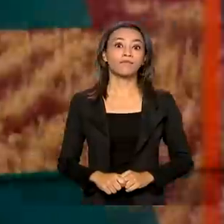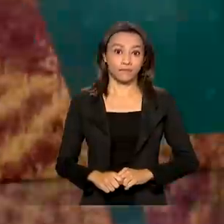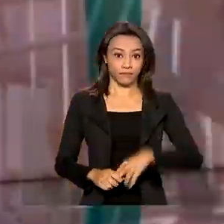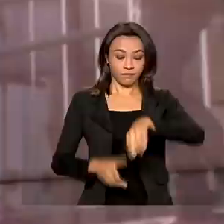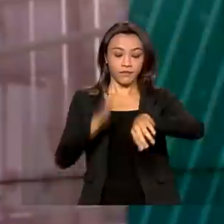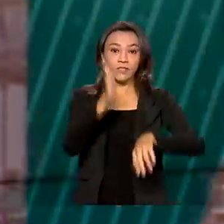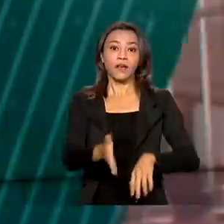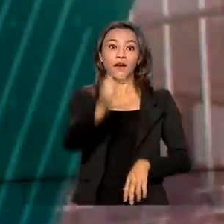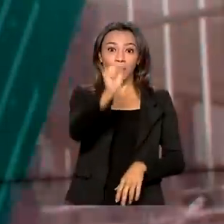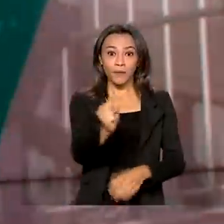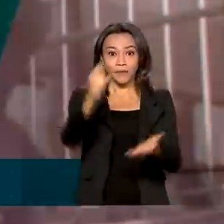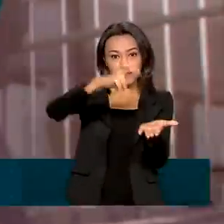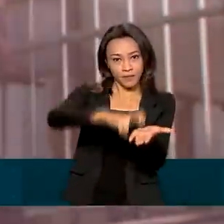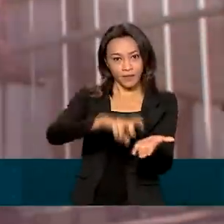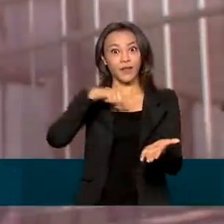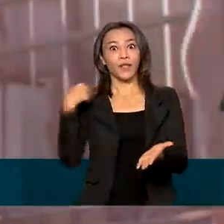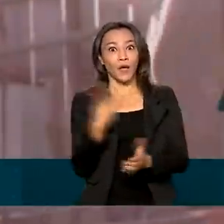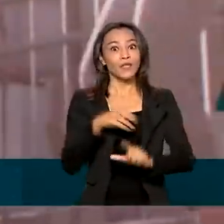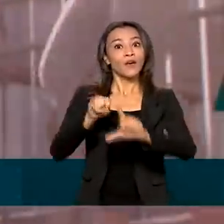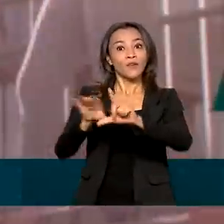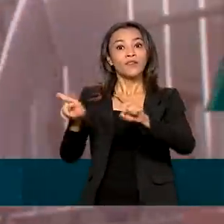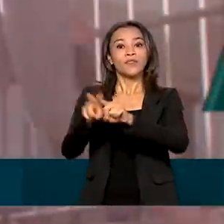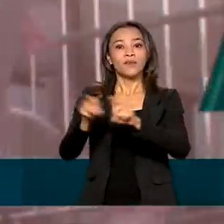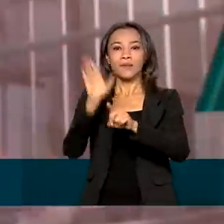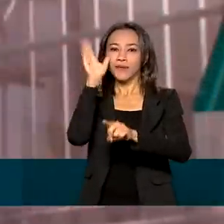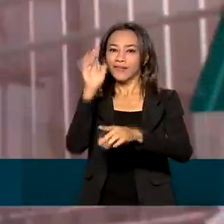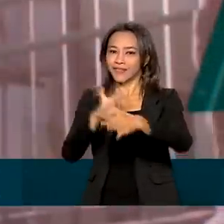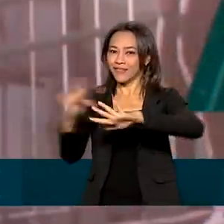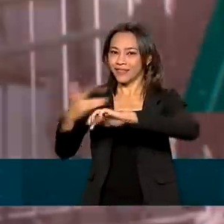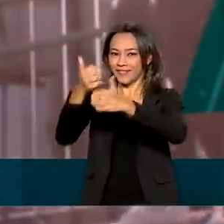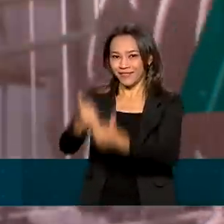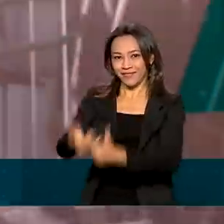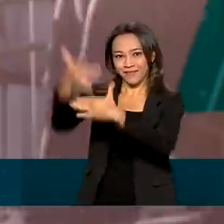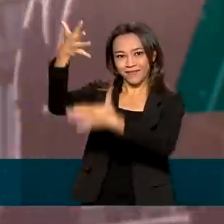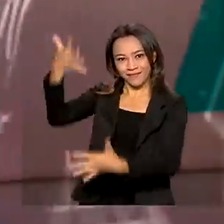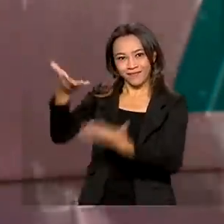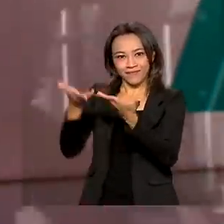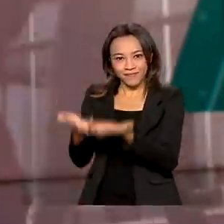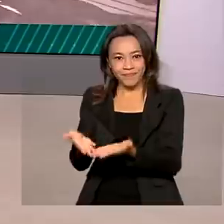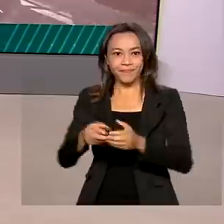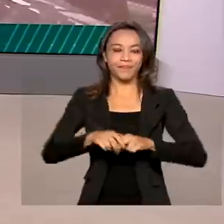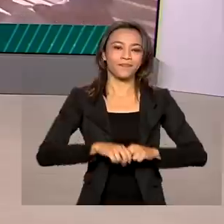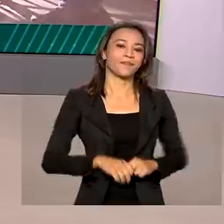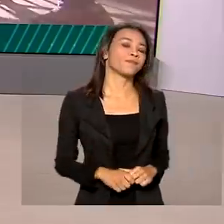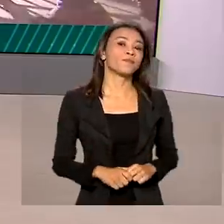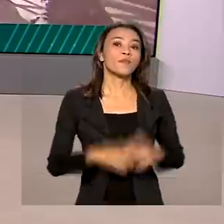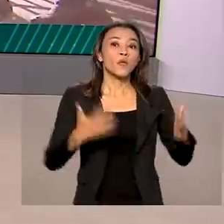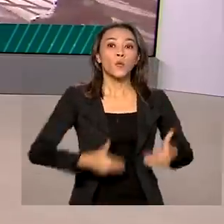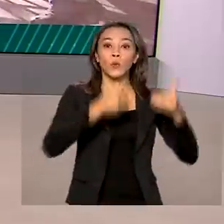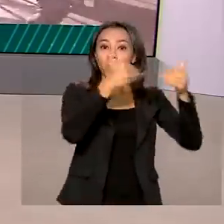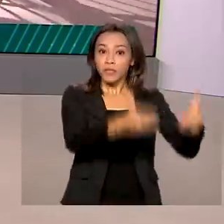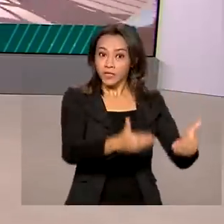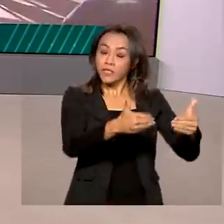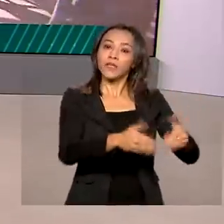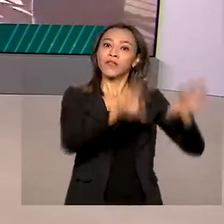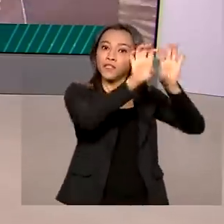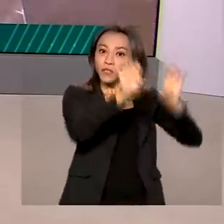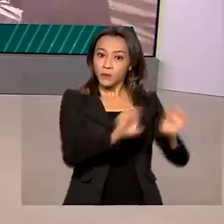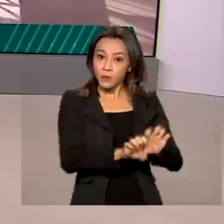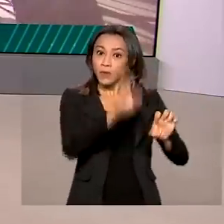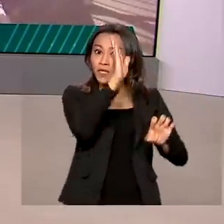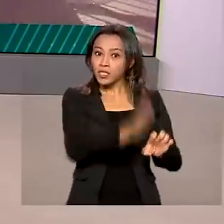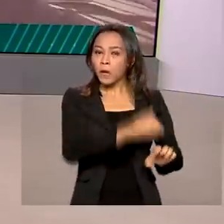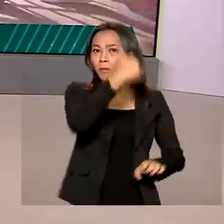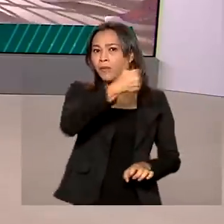Oito horas, nós estamos ao vivo também pelas redes sociais da TV Brasil. O Ministério da Infraestrutura fechou o